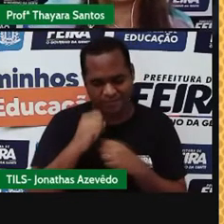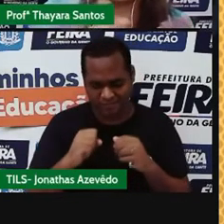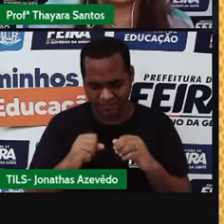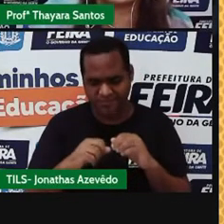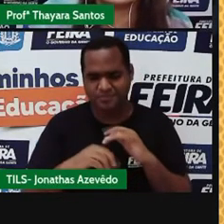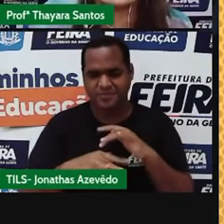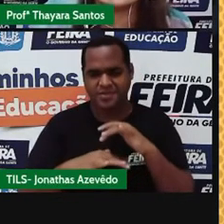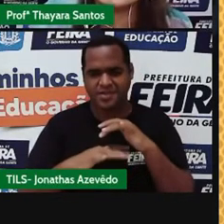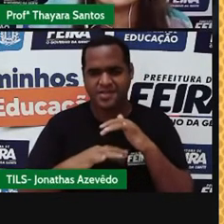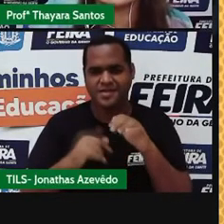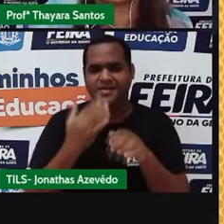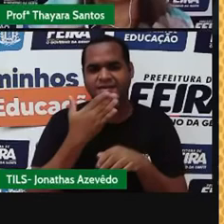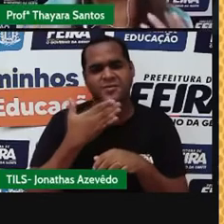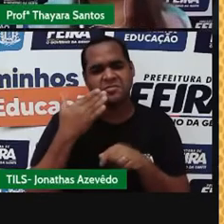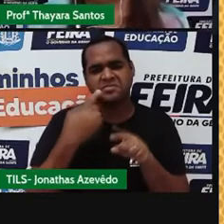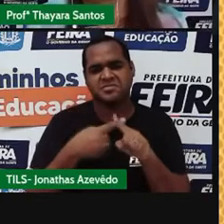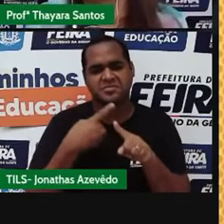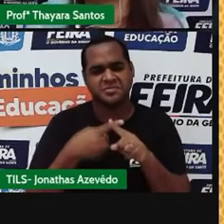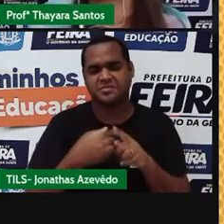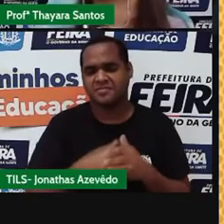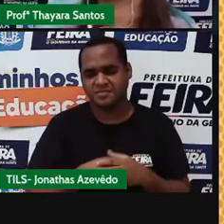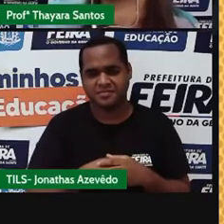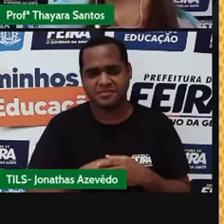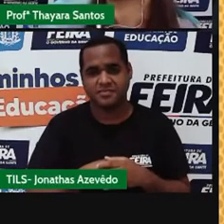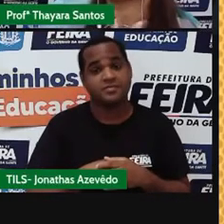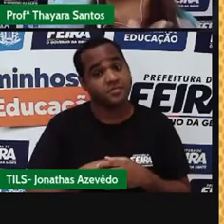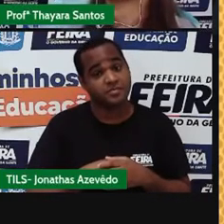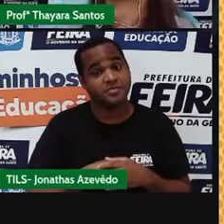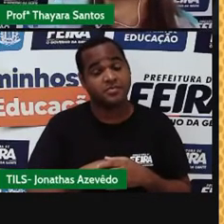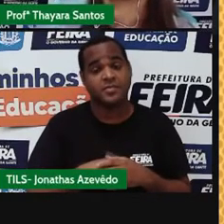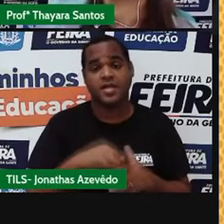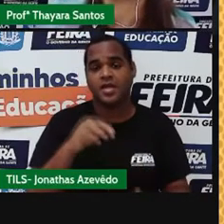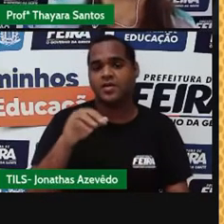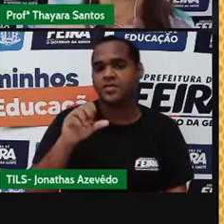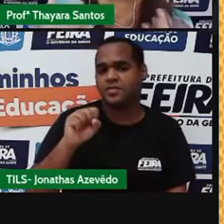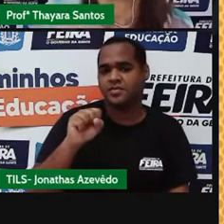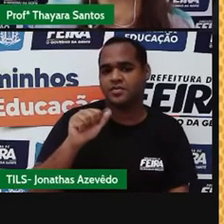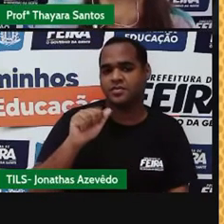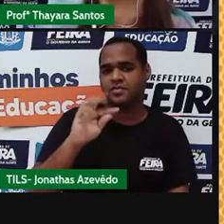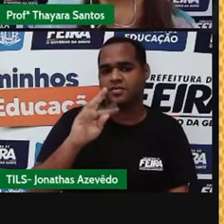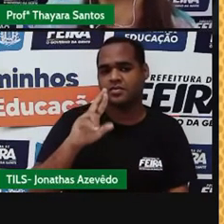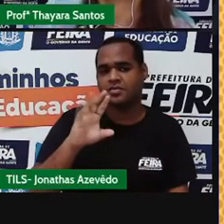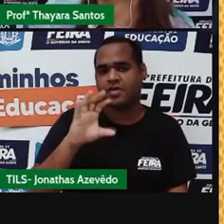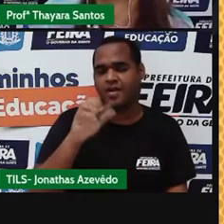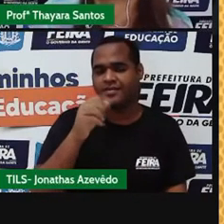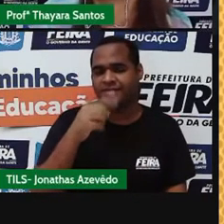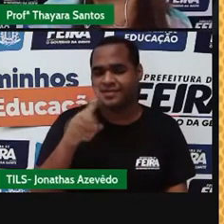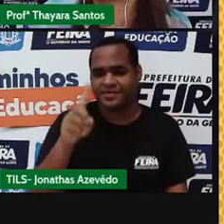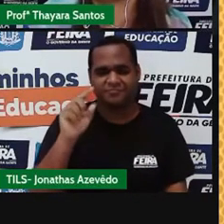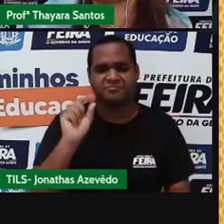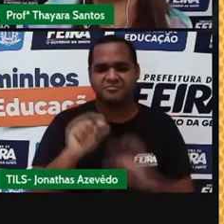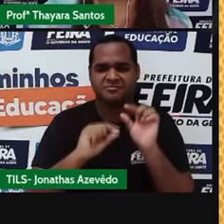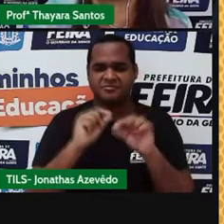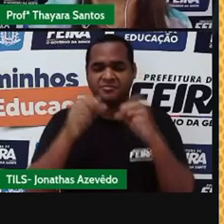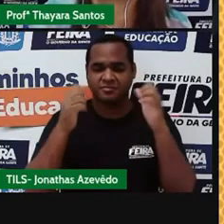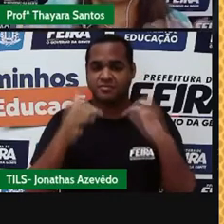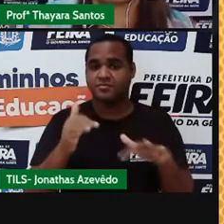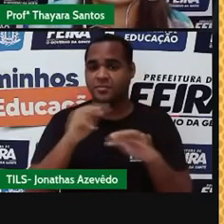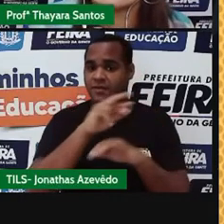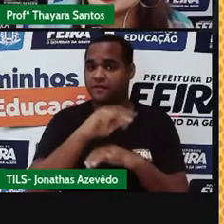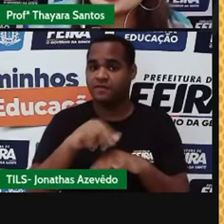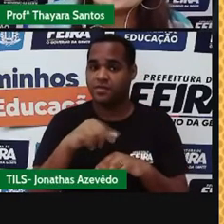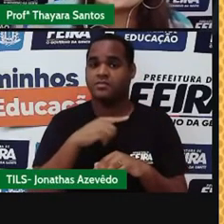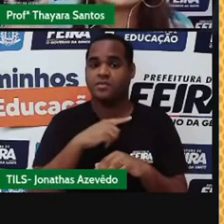aquele tanto de açúcar, justamente por causa do ponto de saturação? E o que é isso? O ponto de saturação é a capacidade